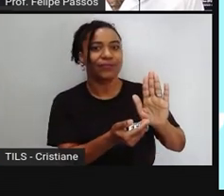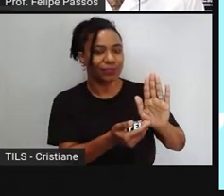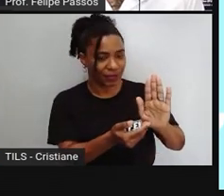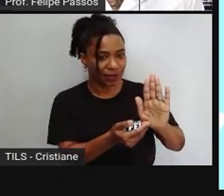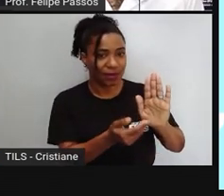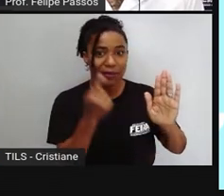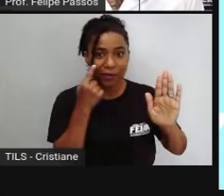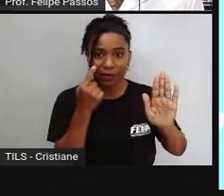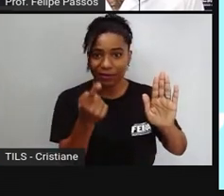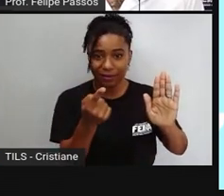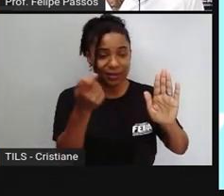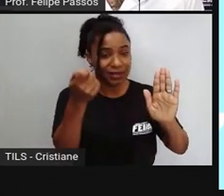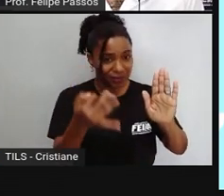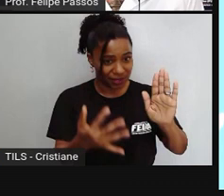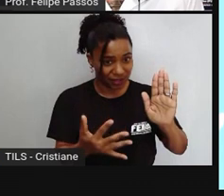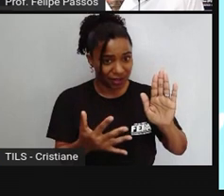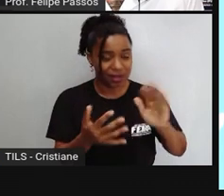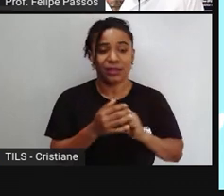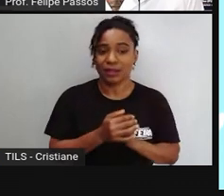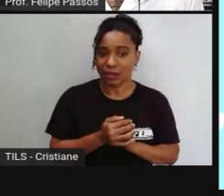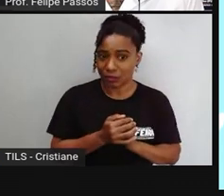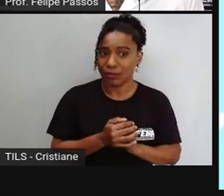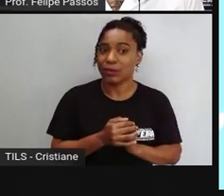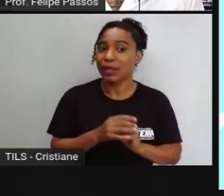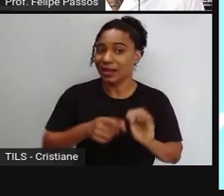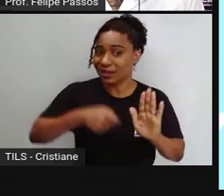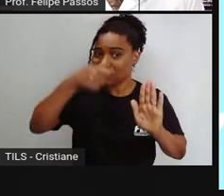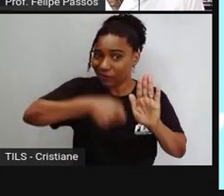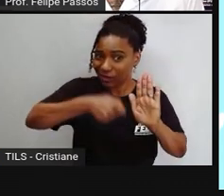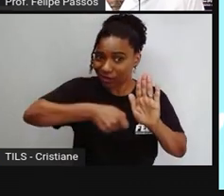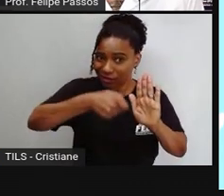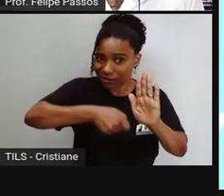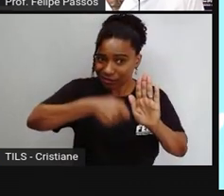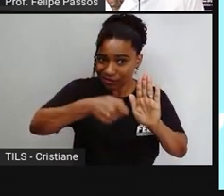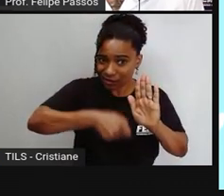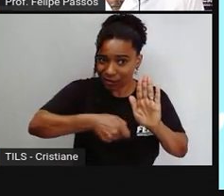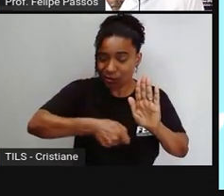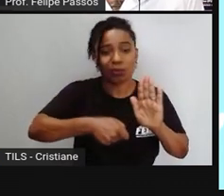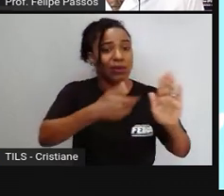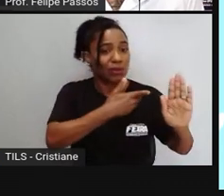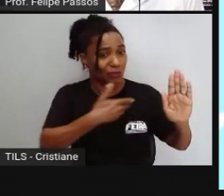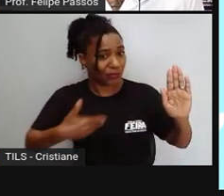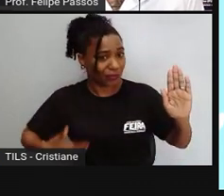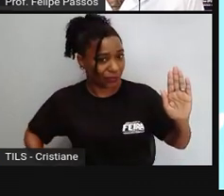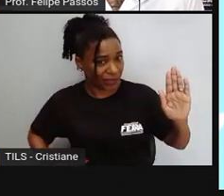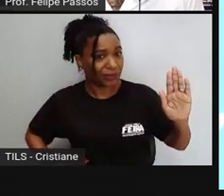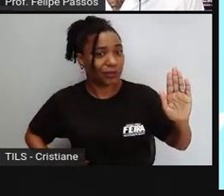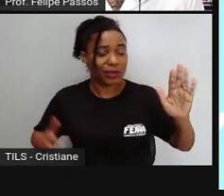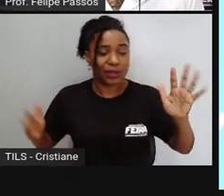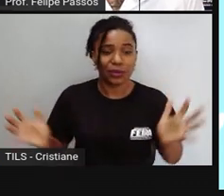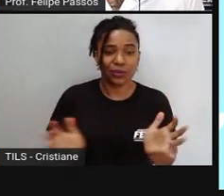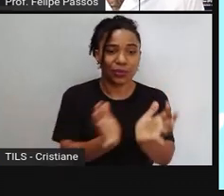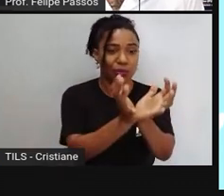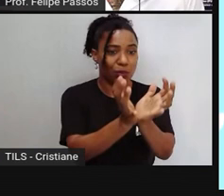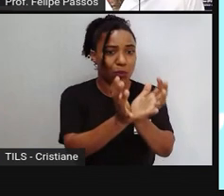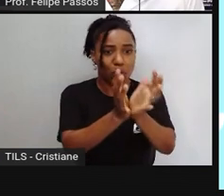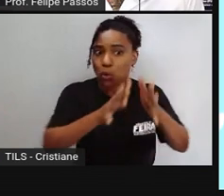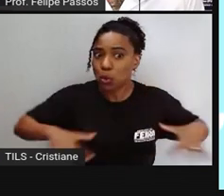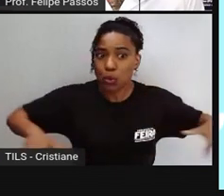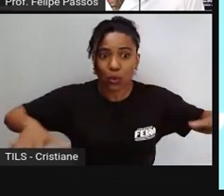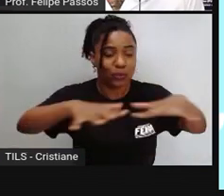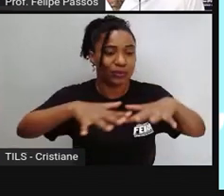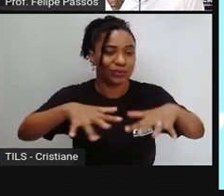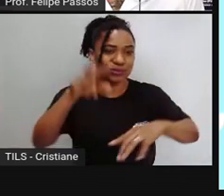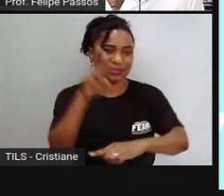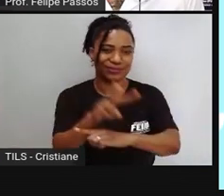público e à coletividade, o dever de defender e preservar para